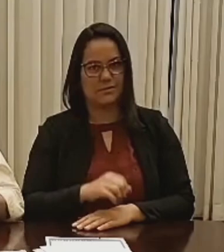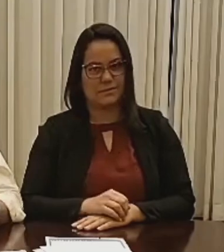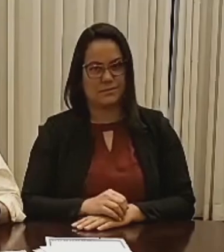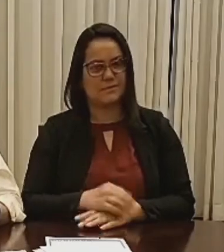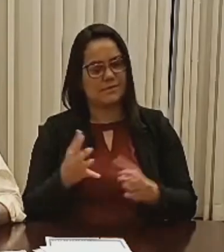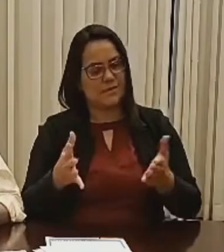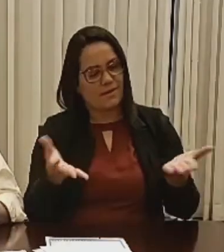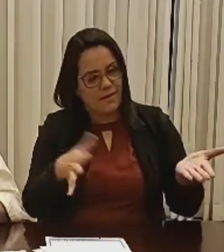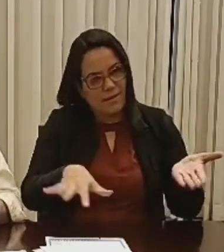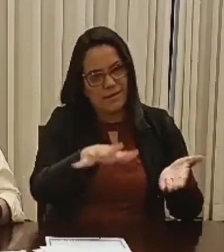Então a economia está reagindo bem. Oke.